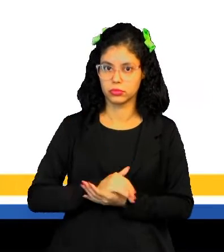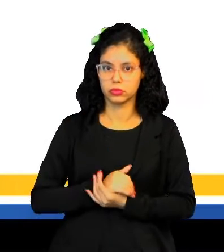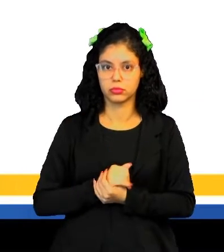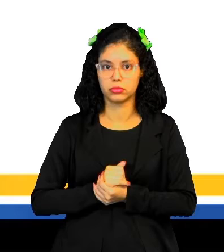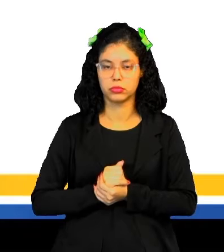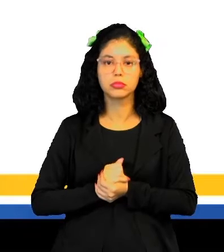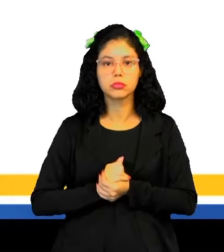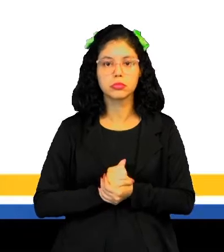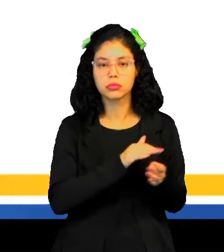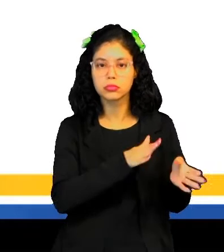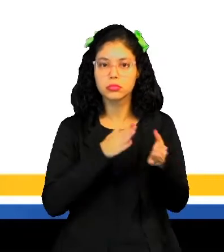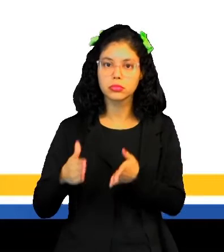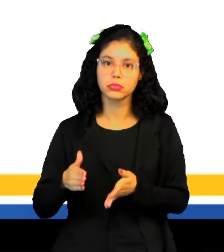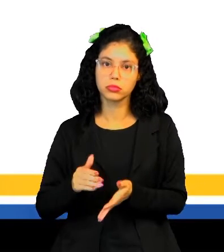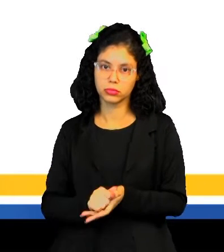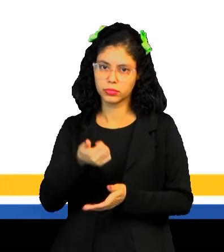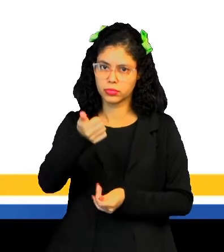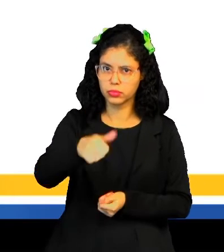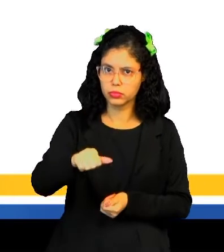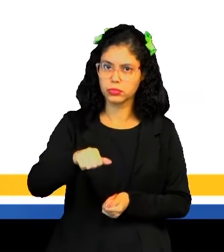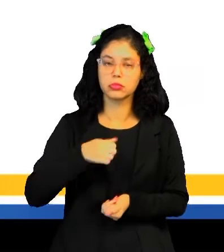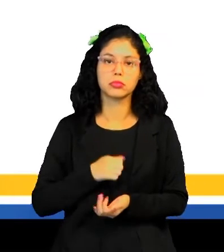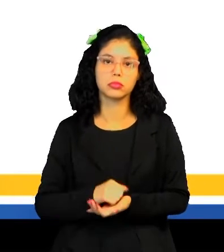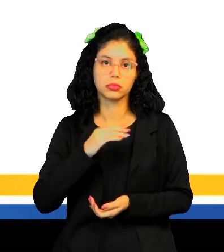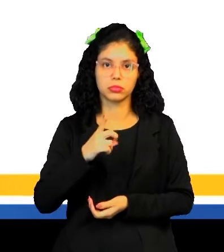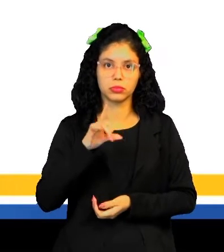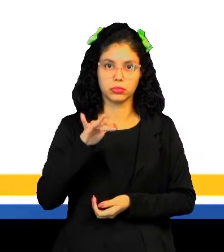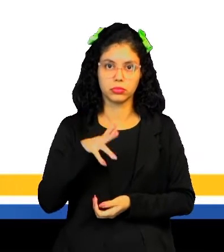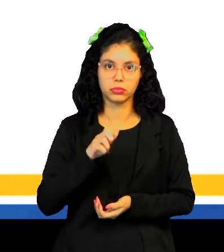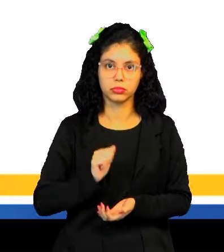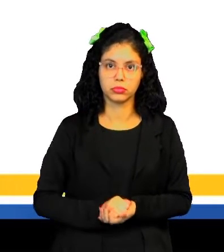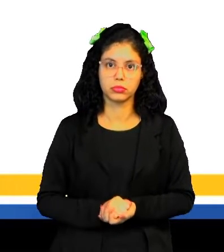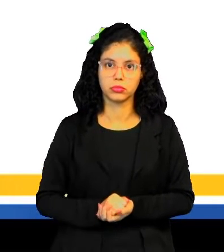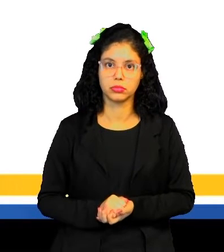né? Uma boa parte, ela era sonegada, Ela era contrabandeada.